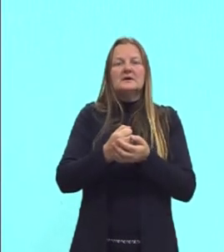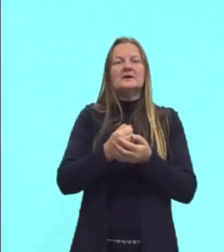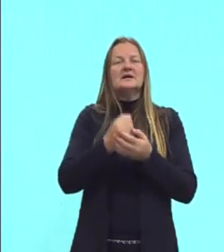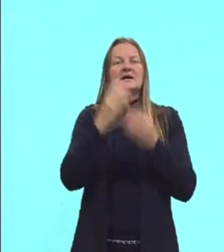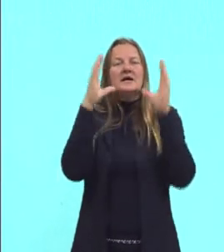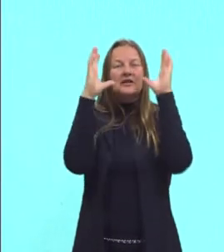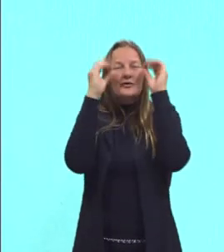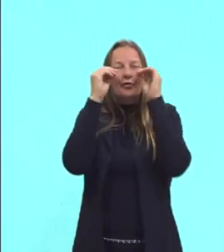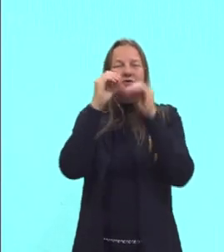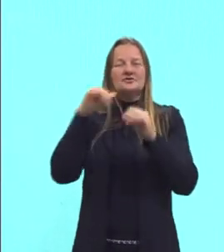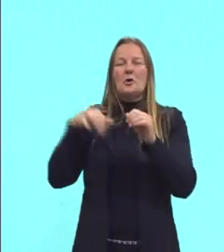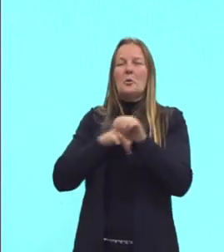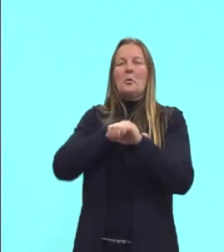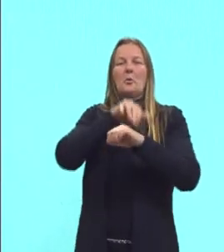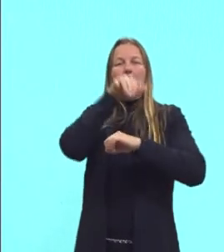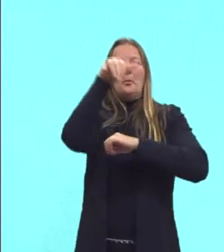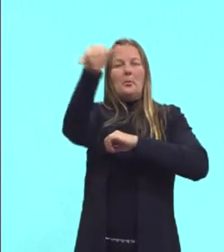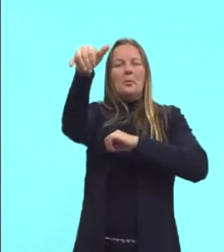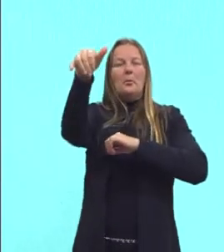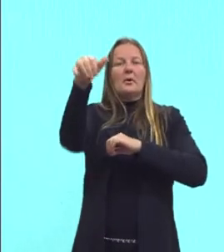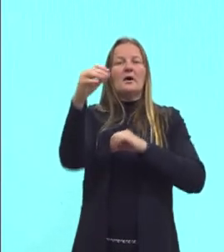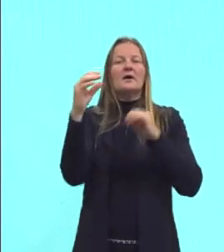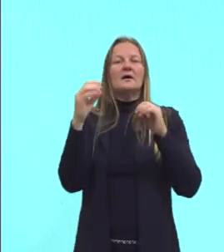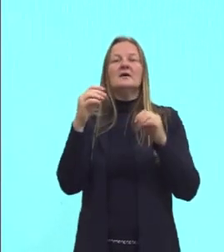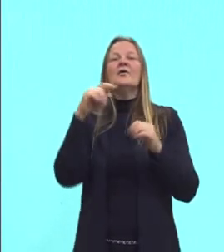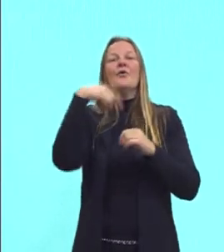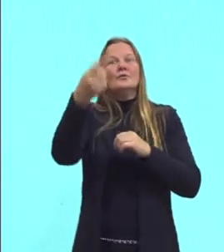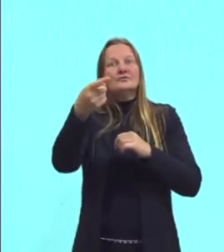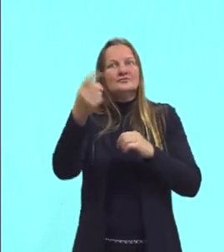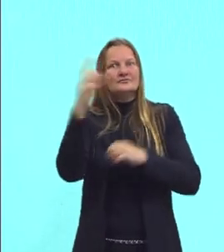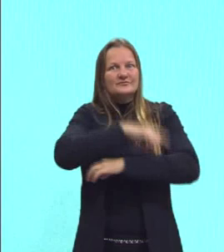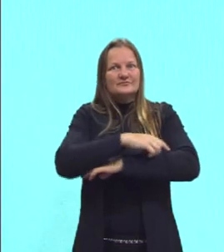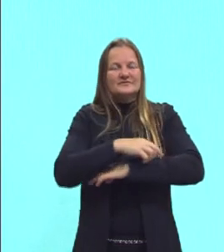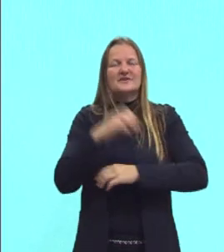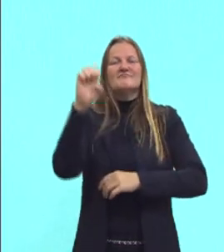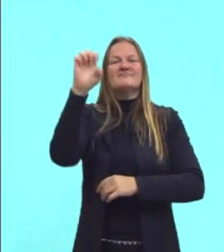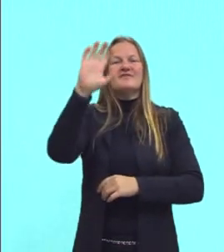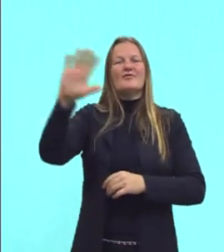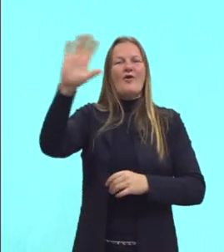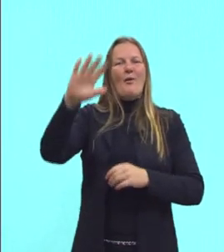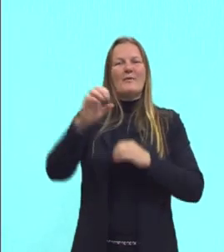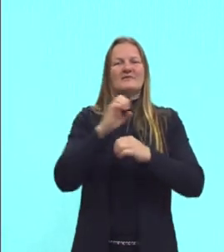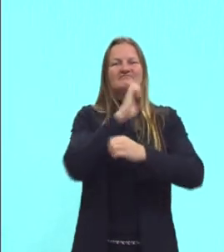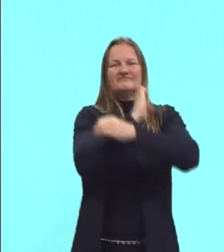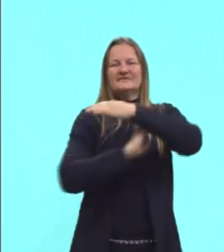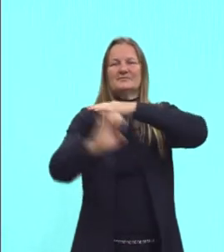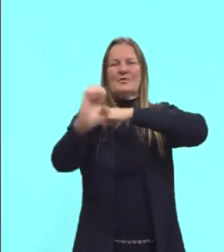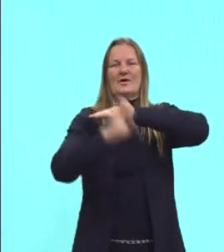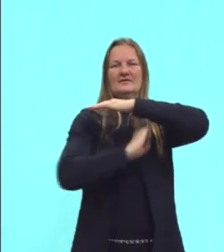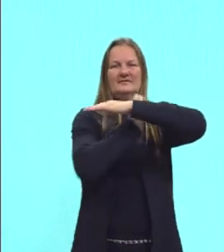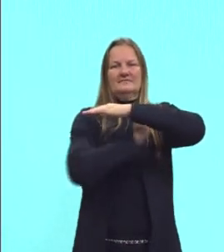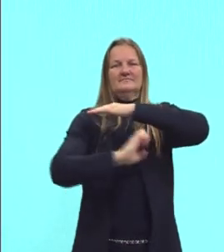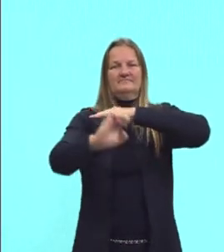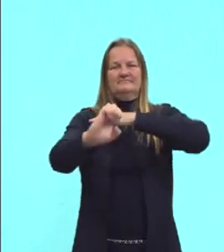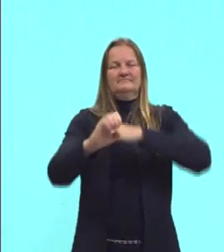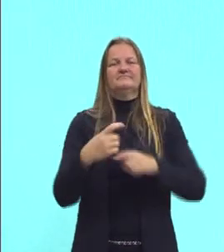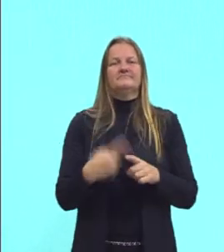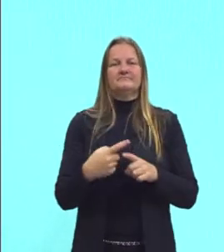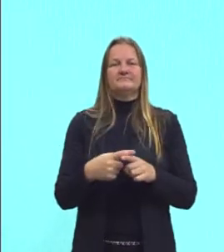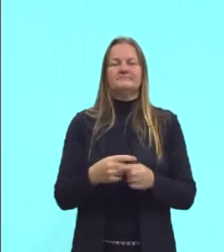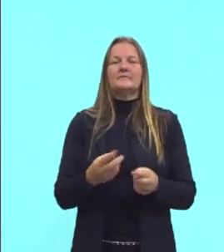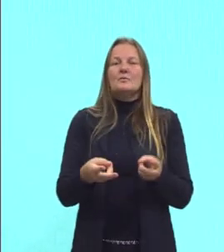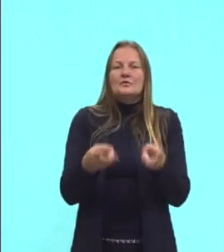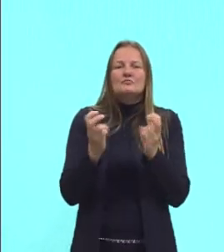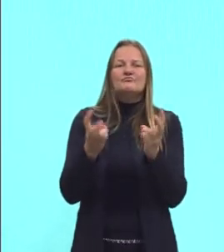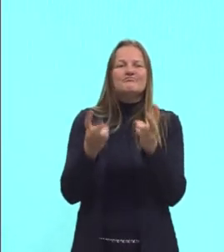rápido, né, é algo que vai fomentando a utilização aí das terras desses locais, tá? Outra coisa